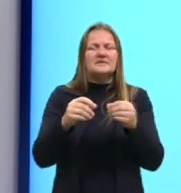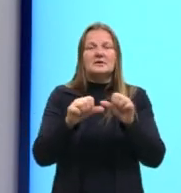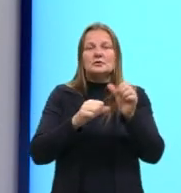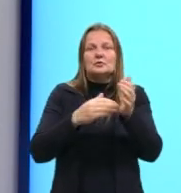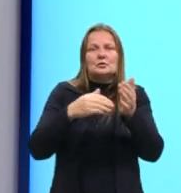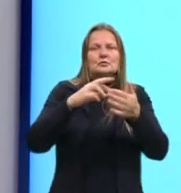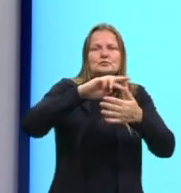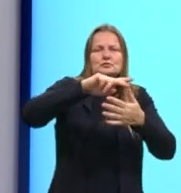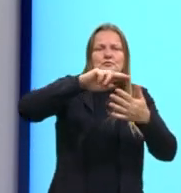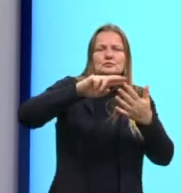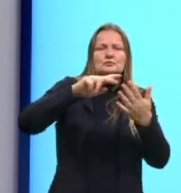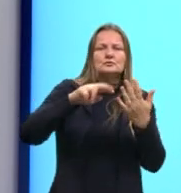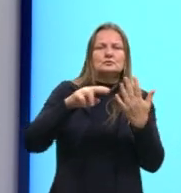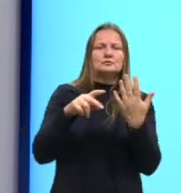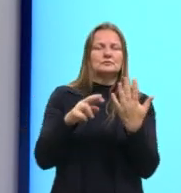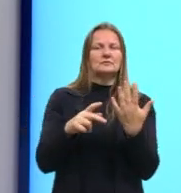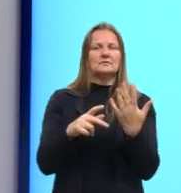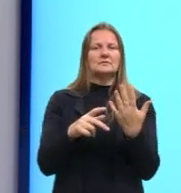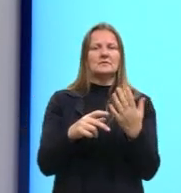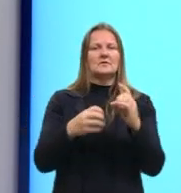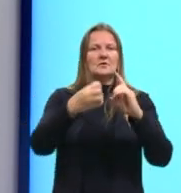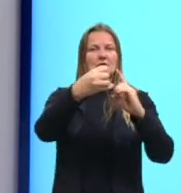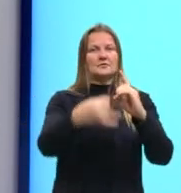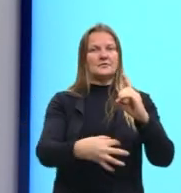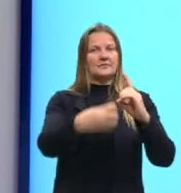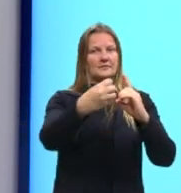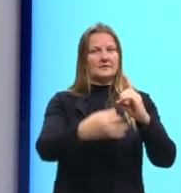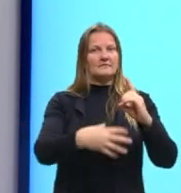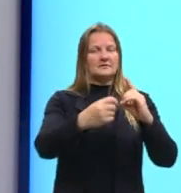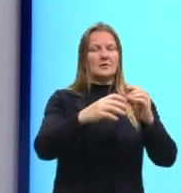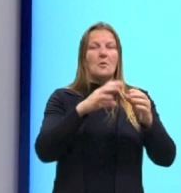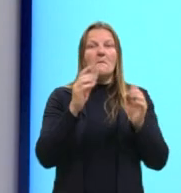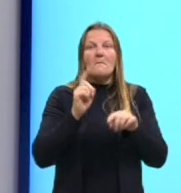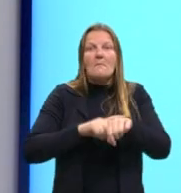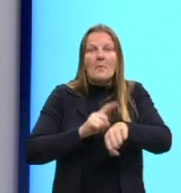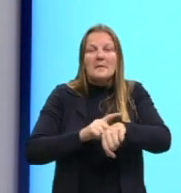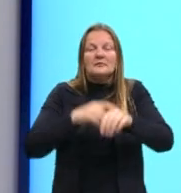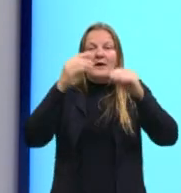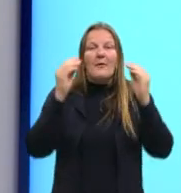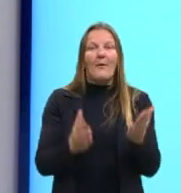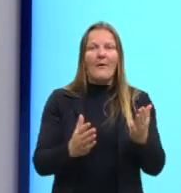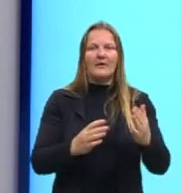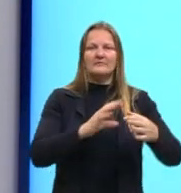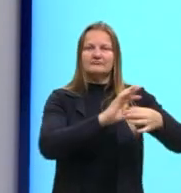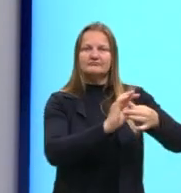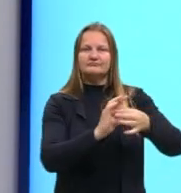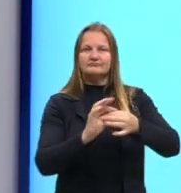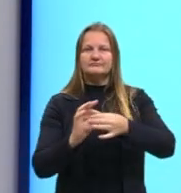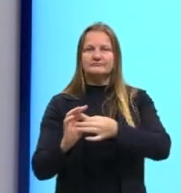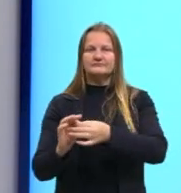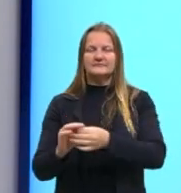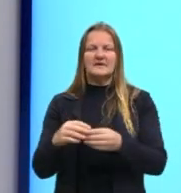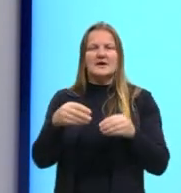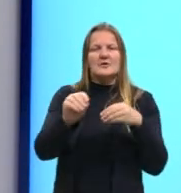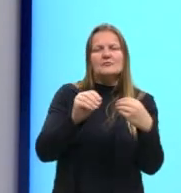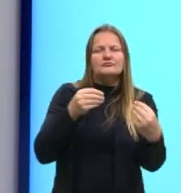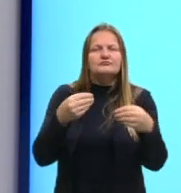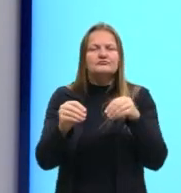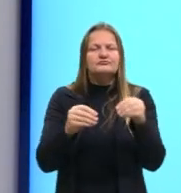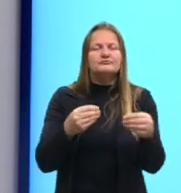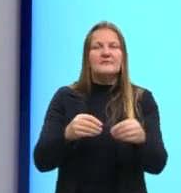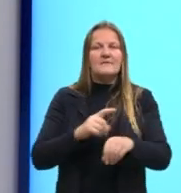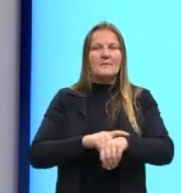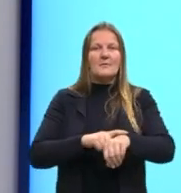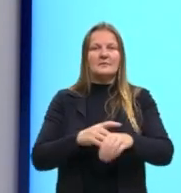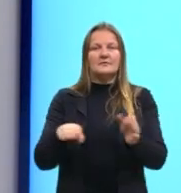esses vários termos que tentam definir esse nosso período em nós vivemos. Então, nós estamos falando desse período em nós estamos vivendo,